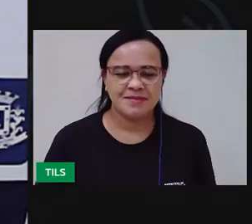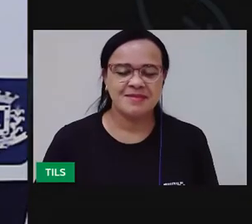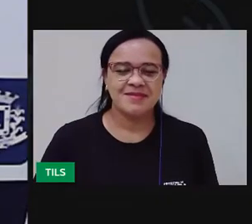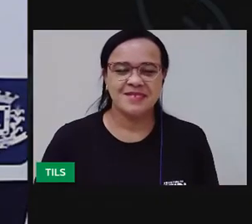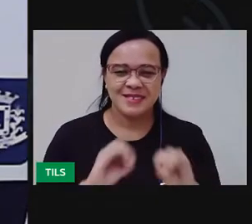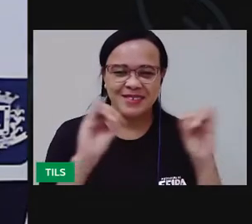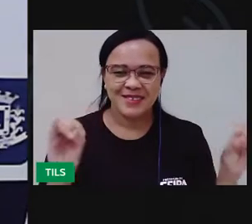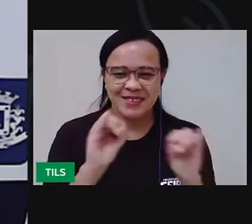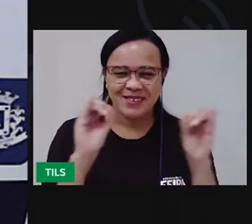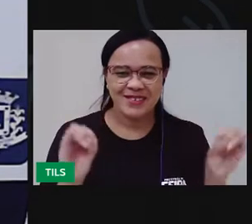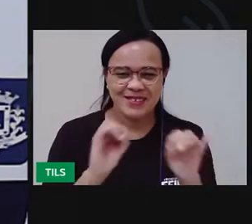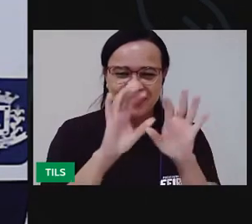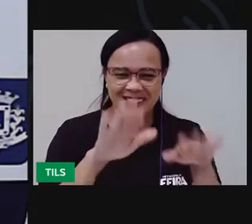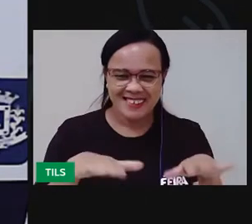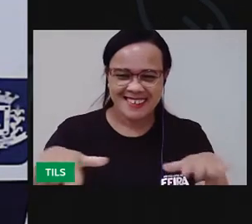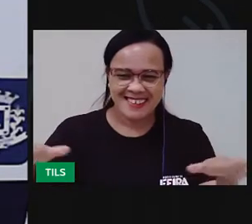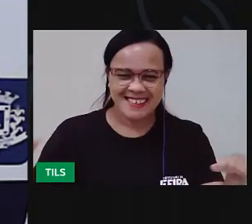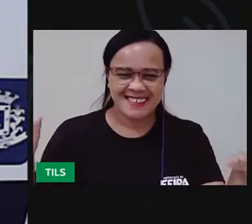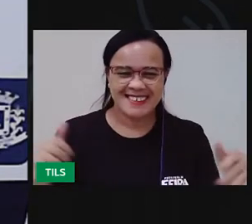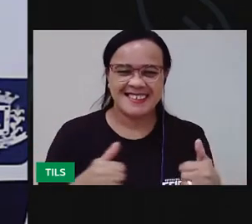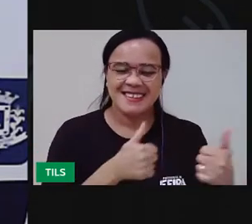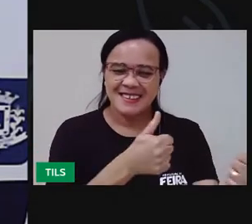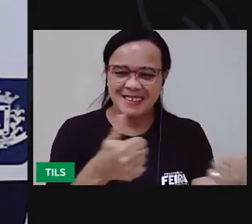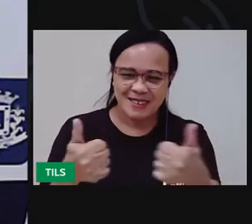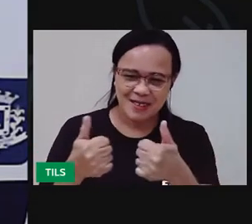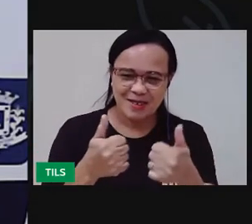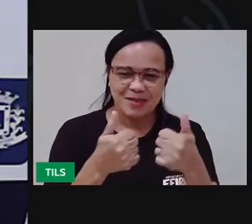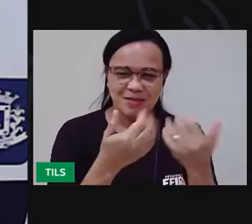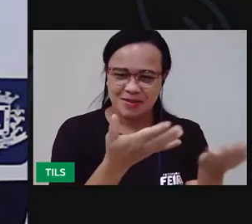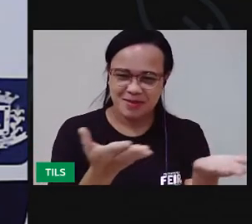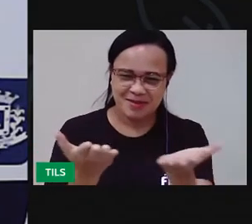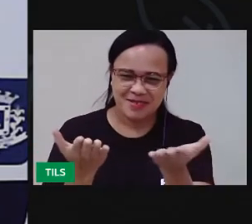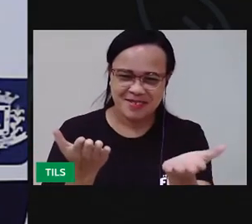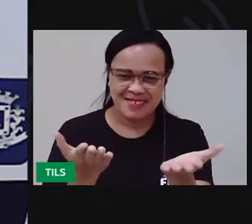Olá, crianças! Tudo bem com vocês?